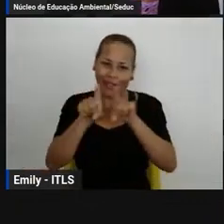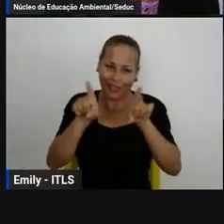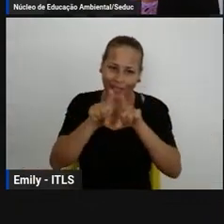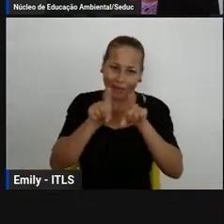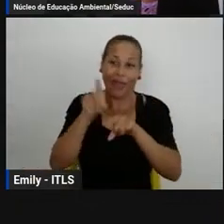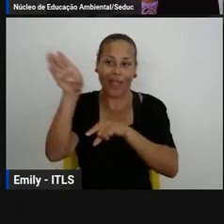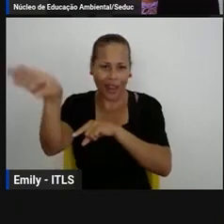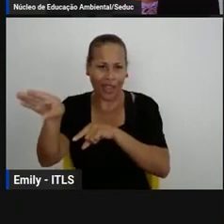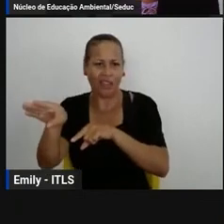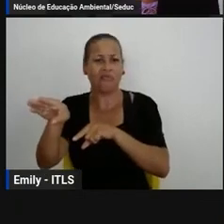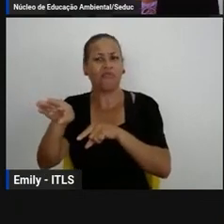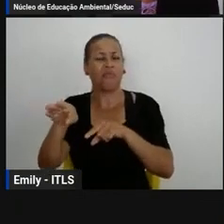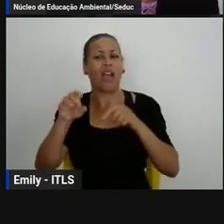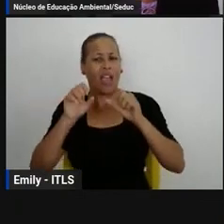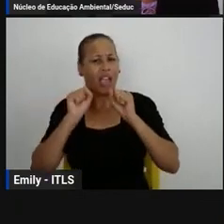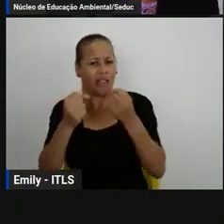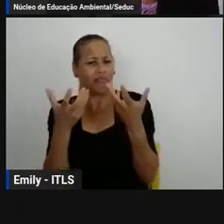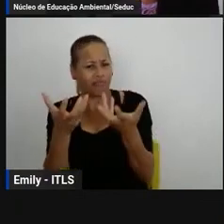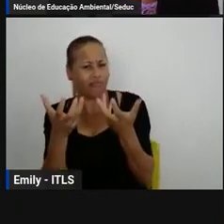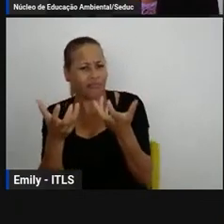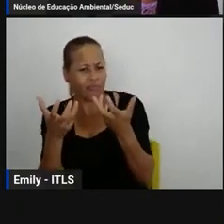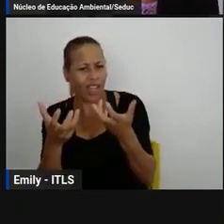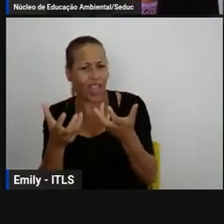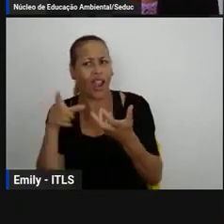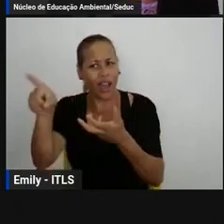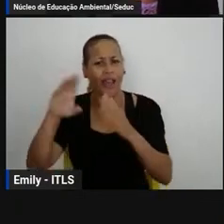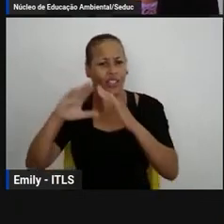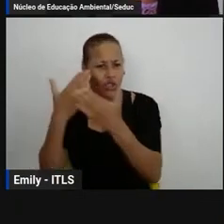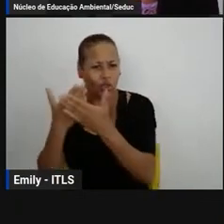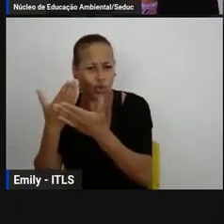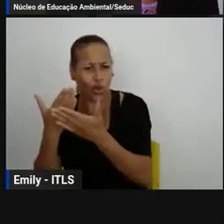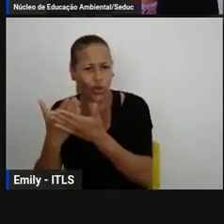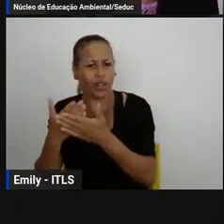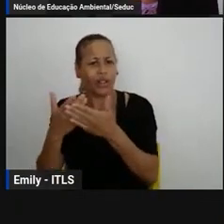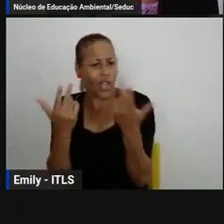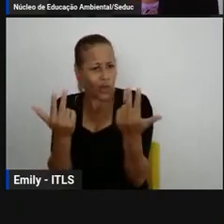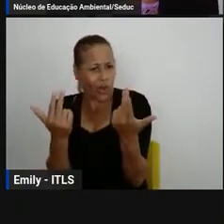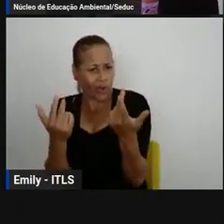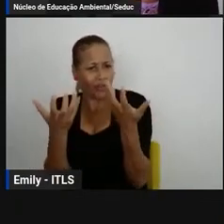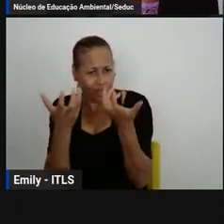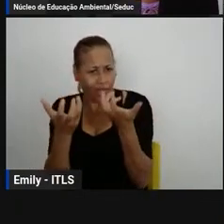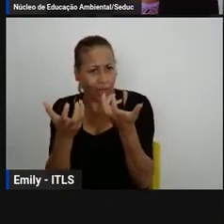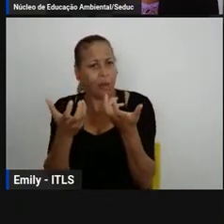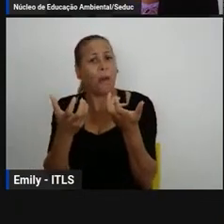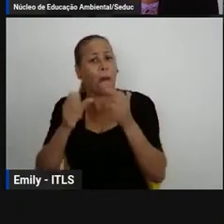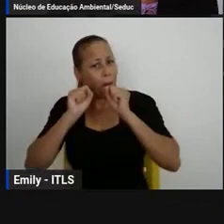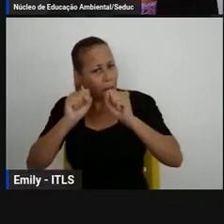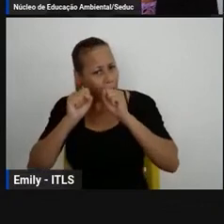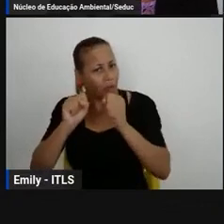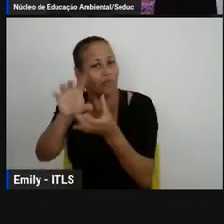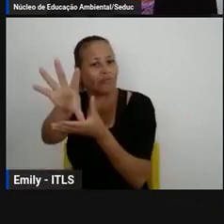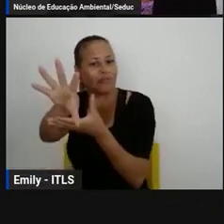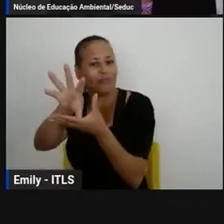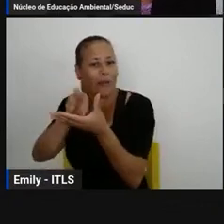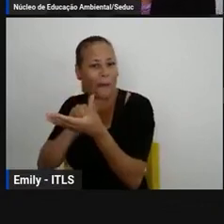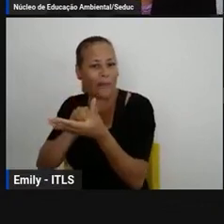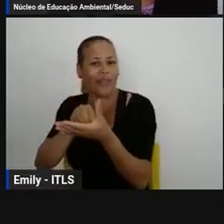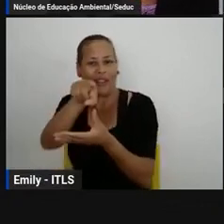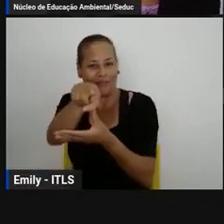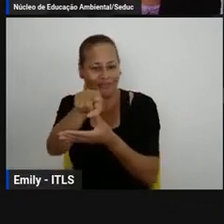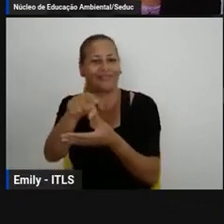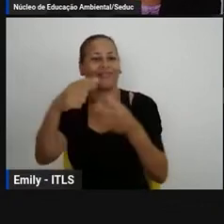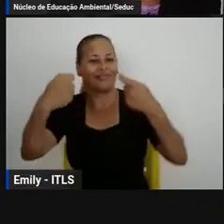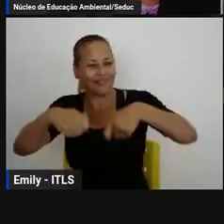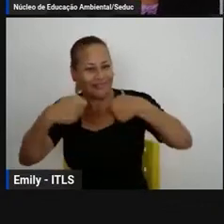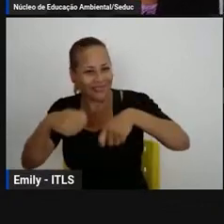vocês que se viram em um trabalho tão lindo foi um trabalho relativamente rápido porque a gente começou a parte de formação